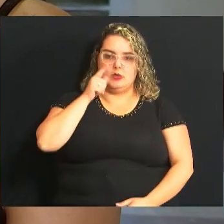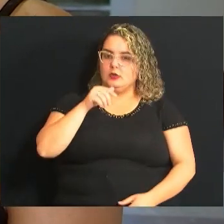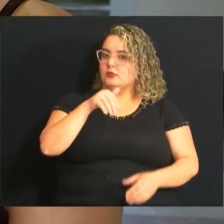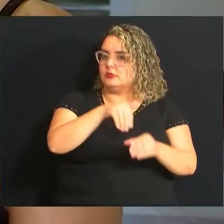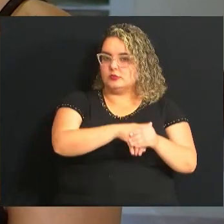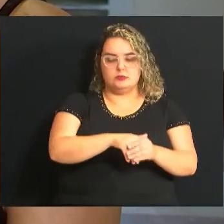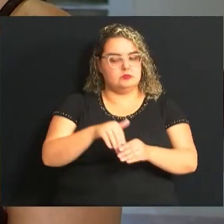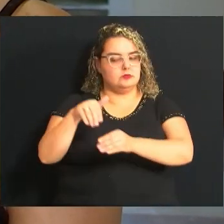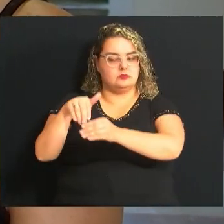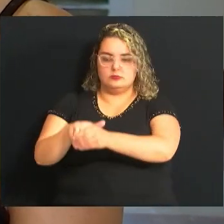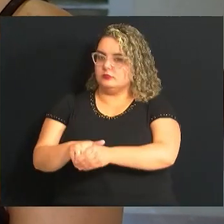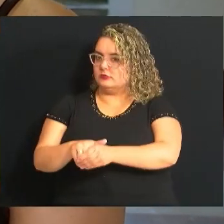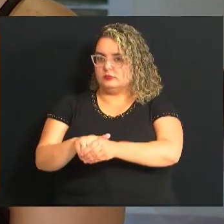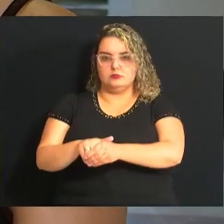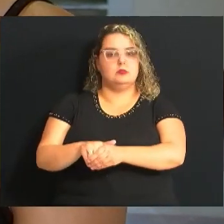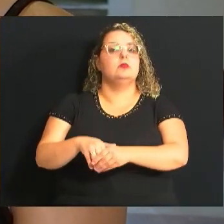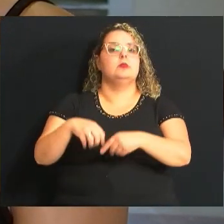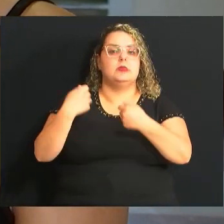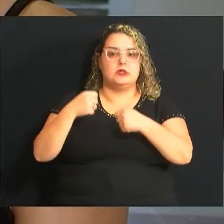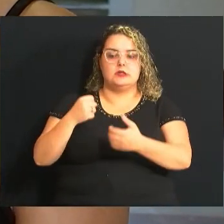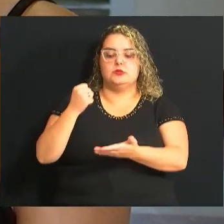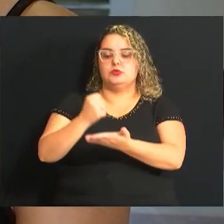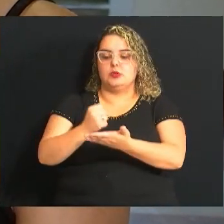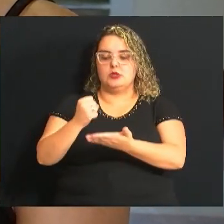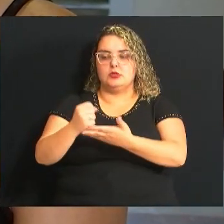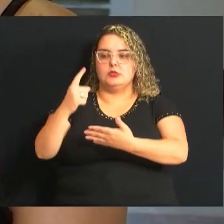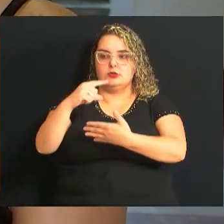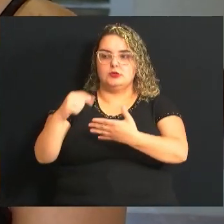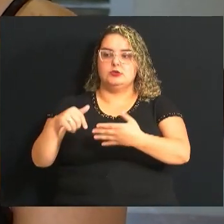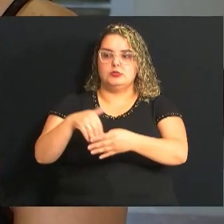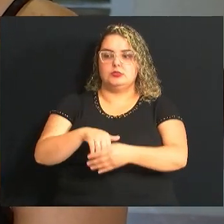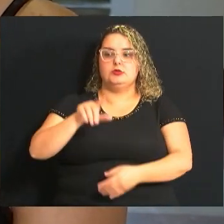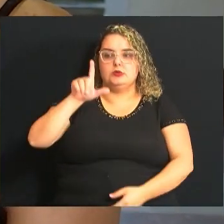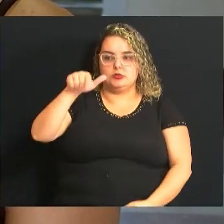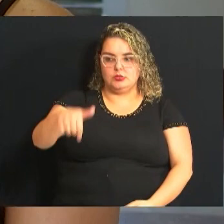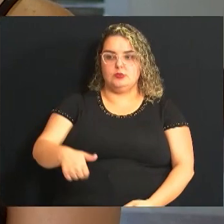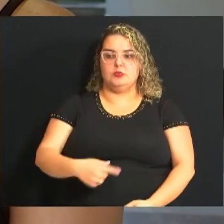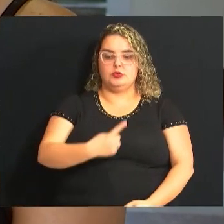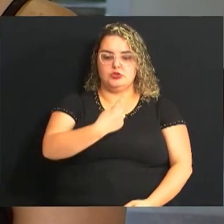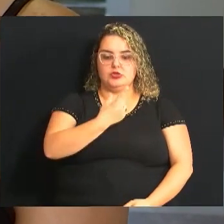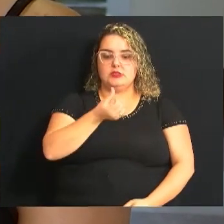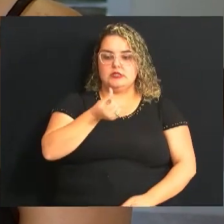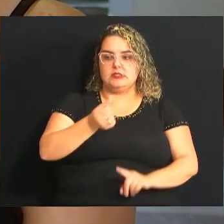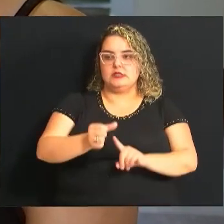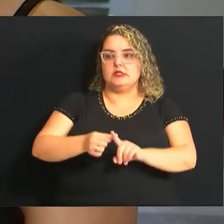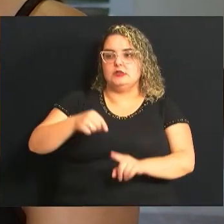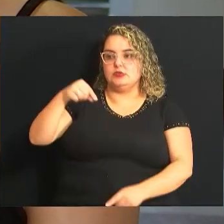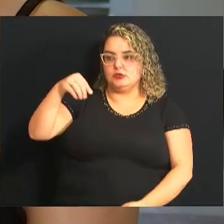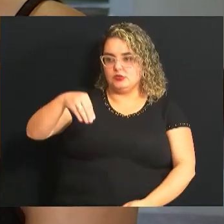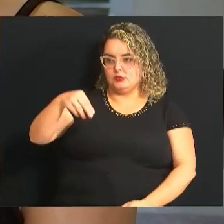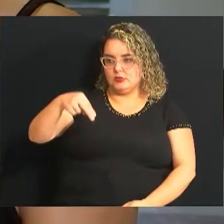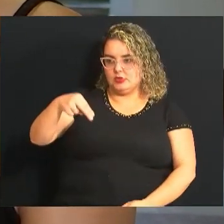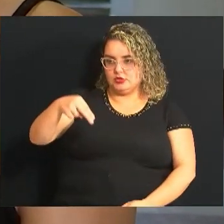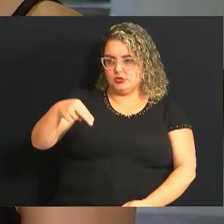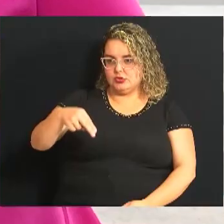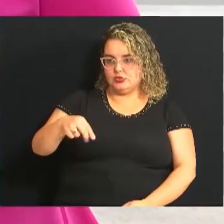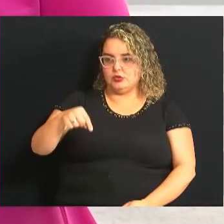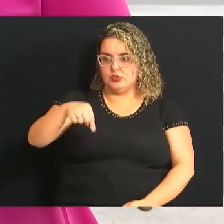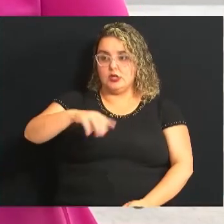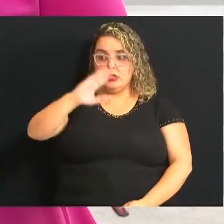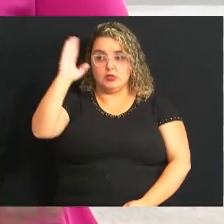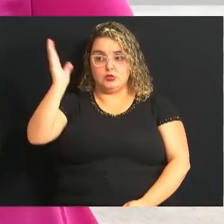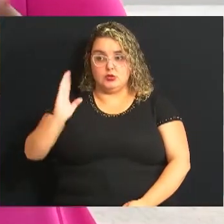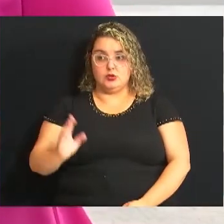votar em nenhum dos dois turnos Essa pessoa deve procurar o cartório eleitoral a partir do dia 16 de novembro